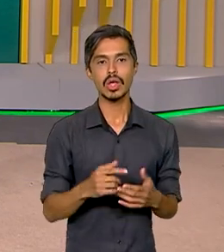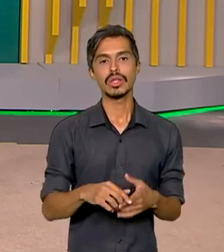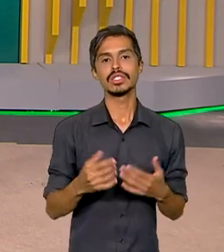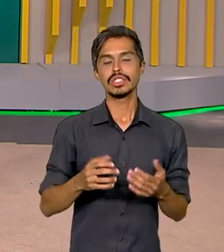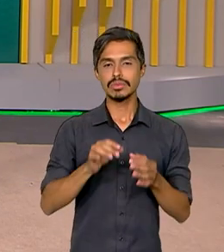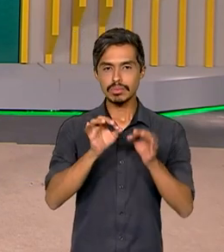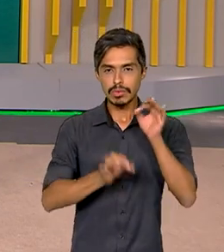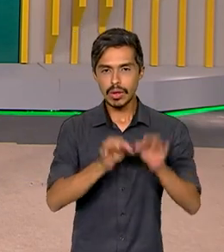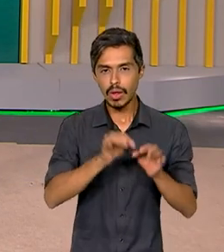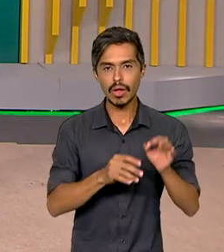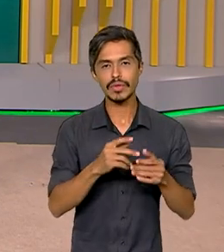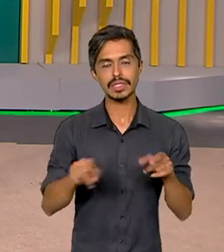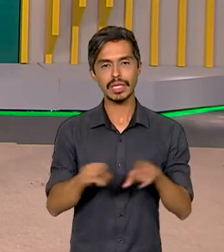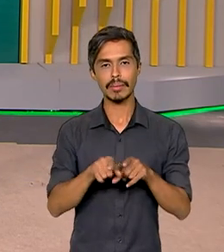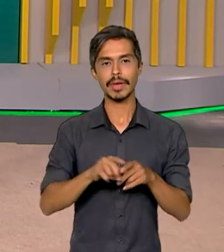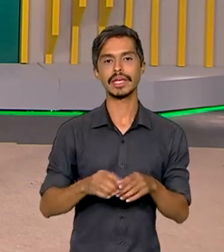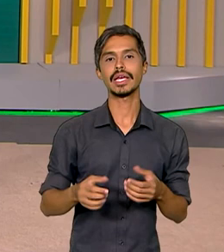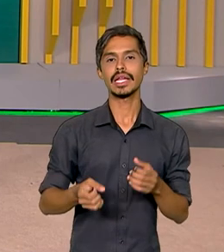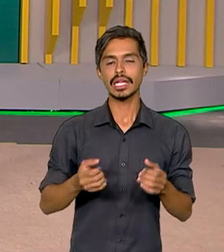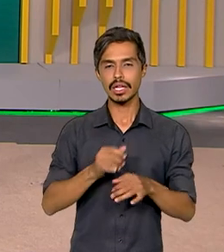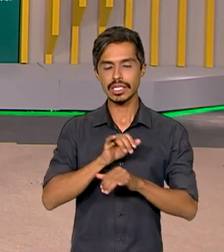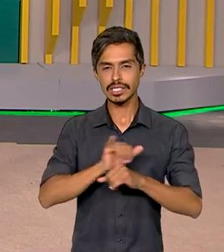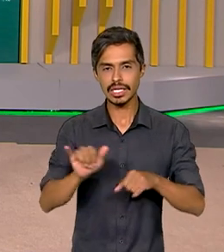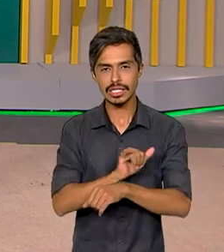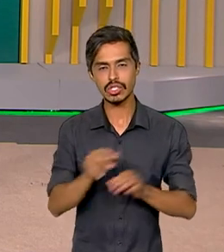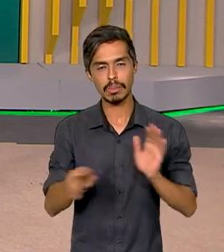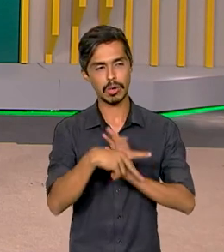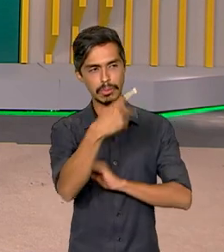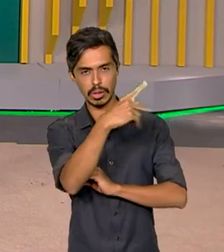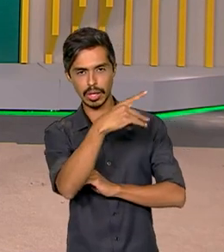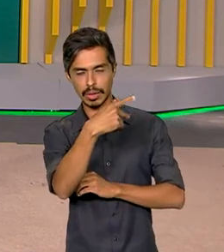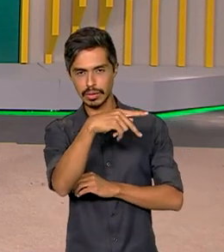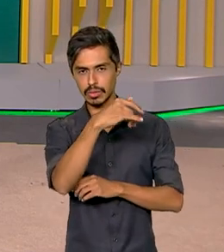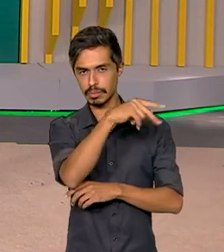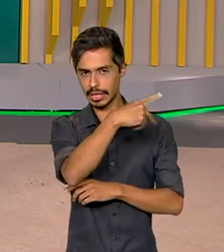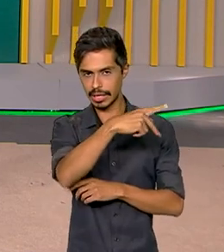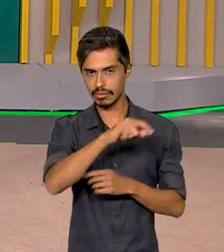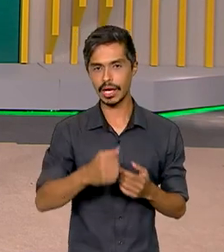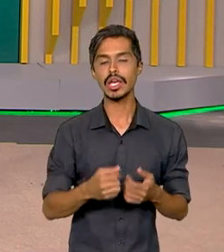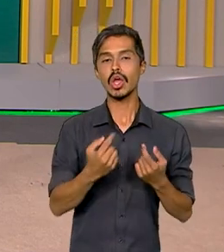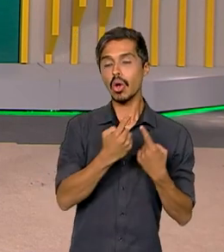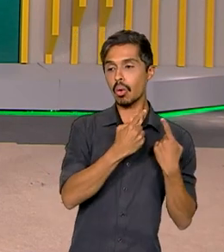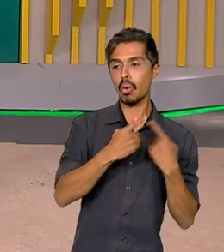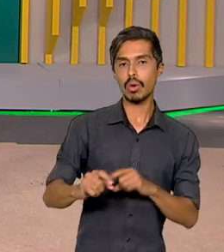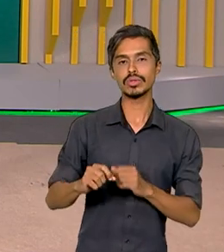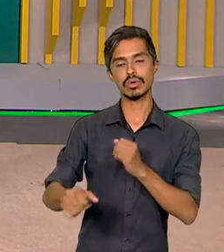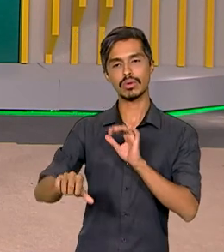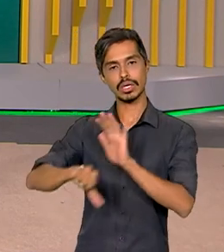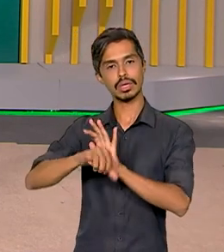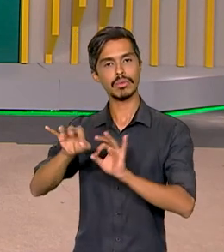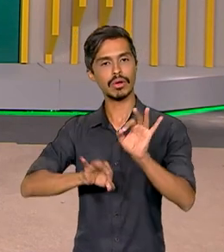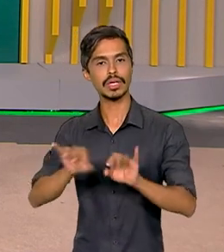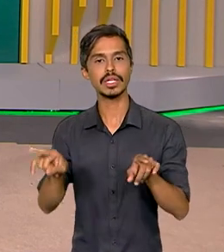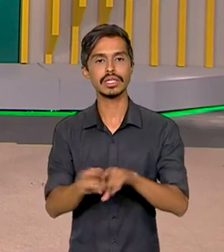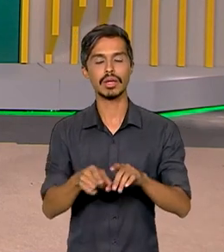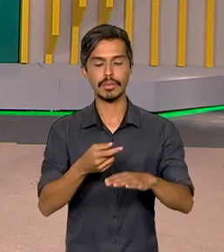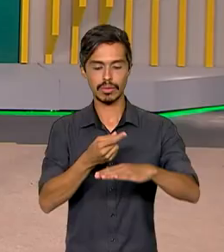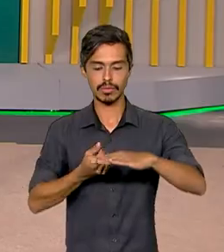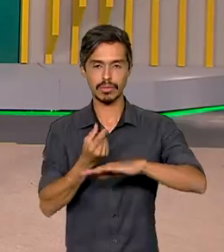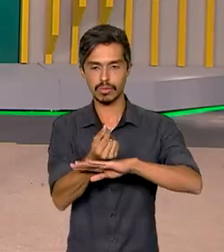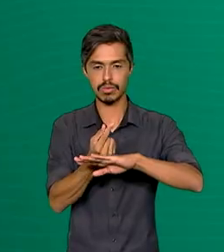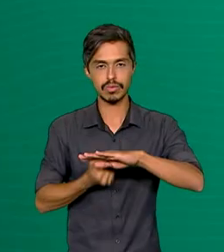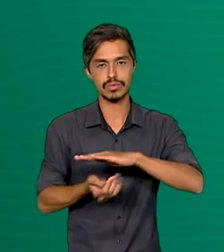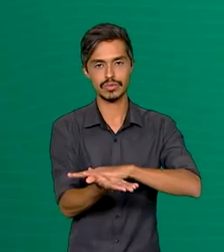Justiça e também do lançamento da Estratégia Paraguaia contra o crime organizado, a corrupção e a lavagem de